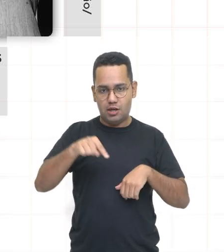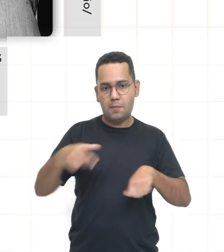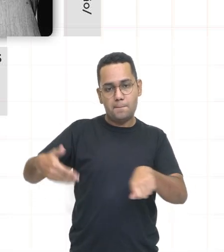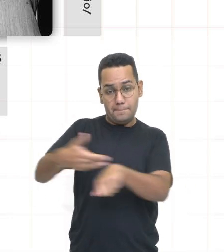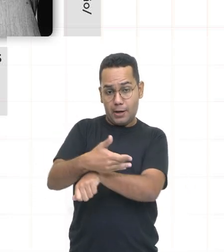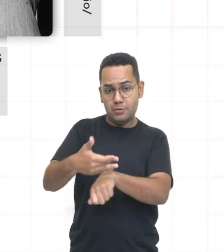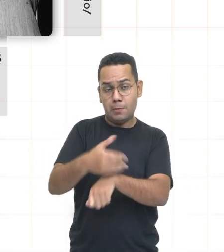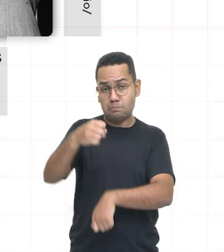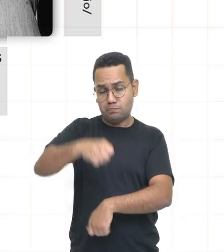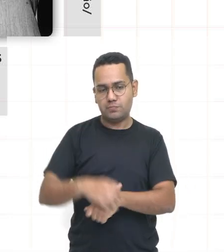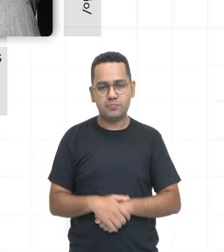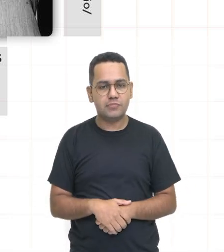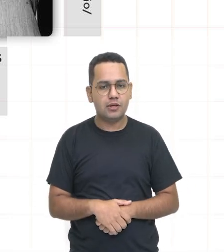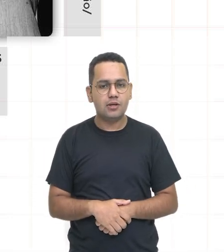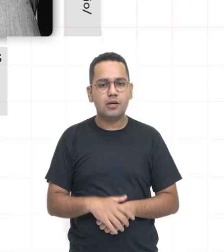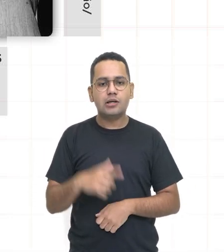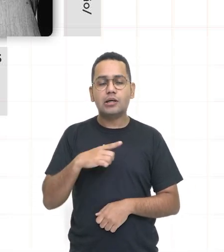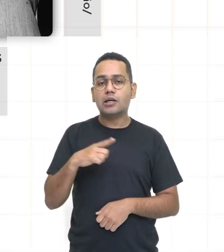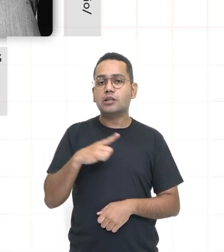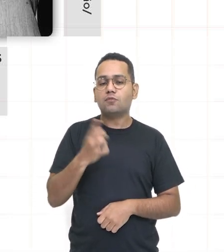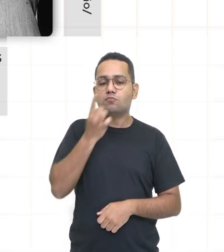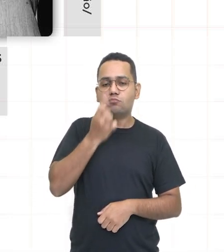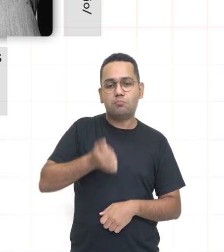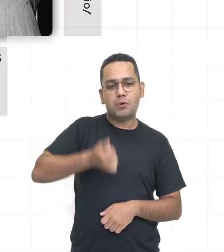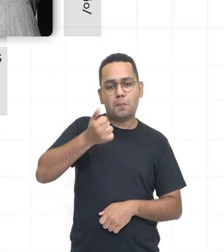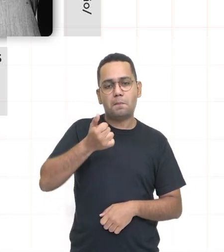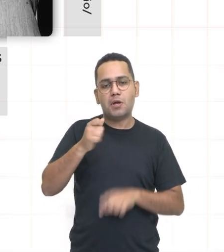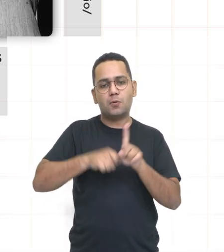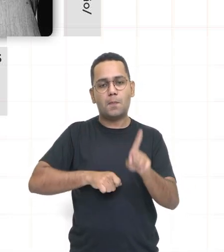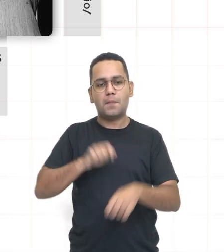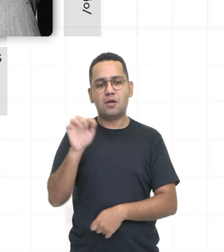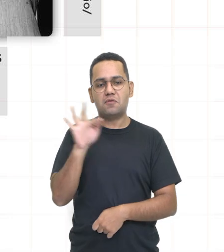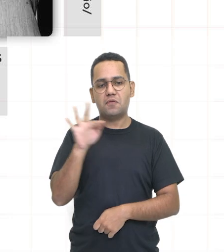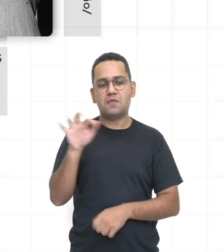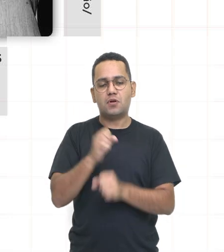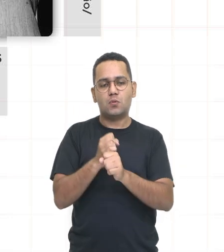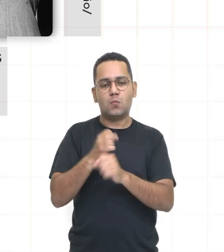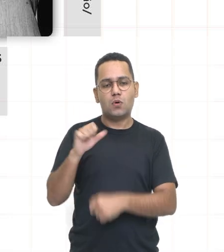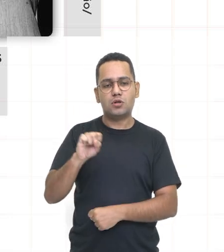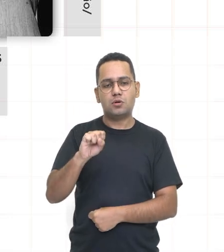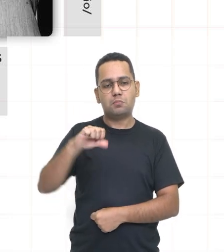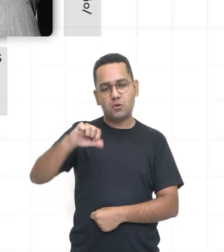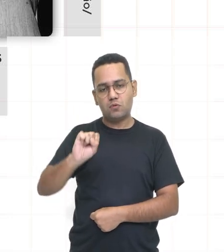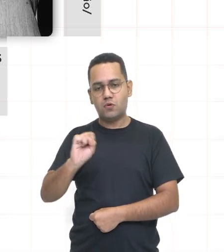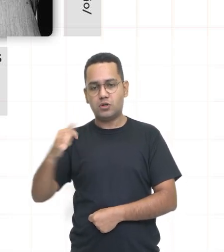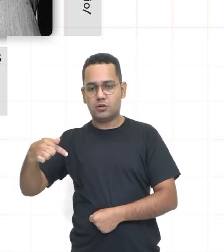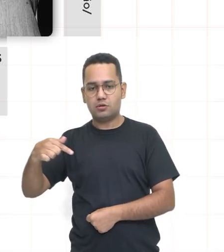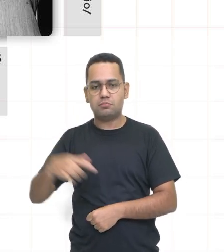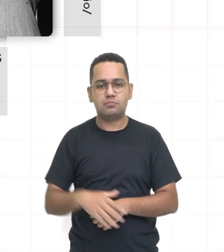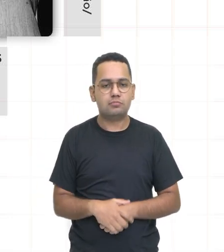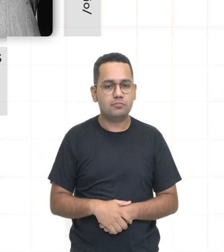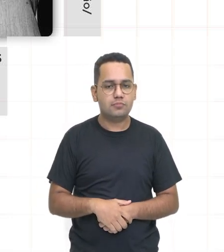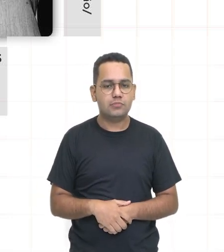Constituinte que tomou posse em 1º de fevereiro de 1987 e reuniu-se durante